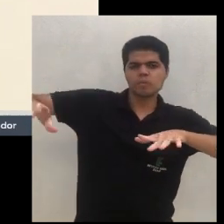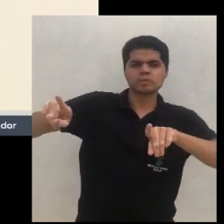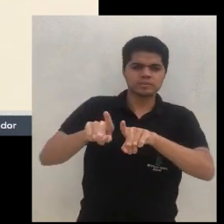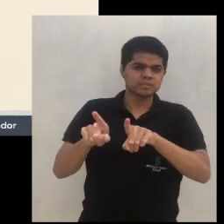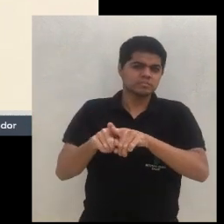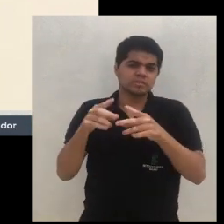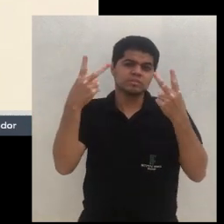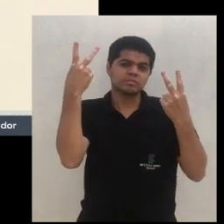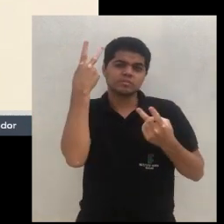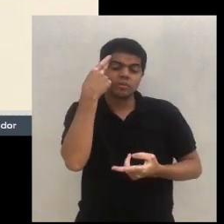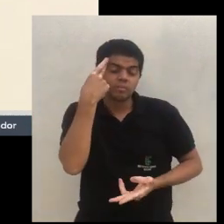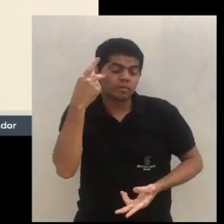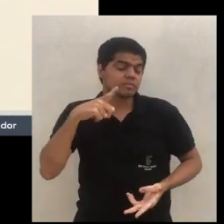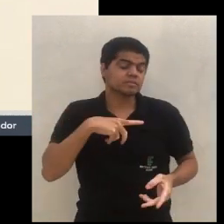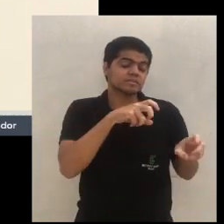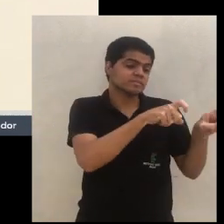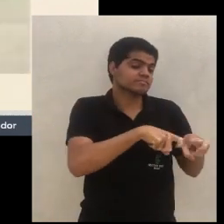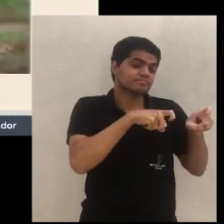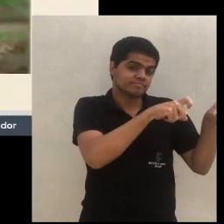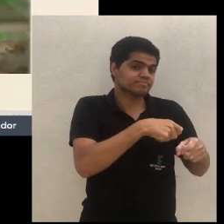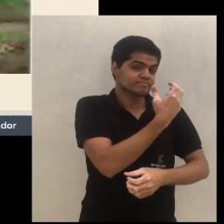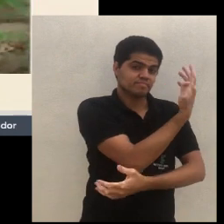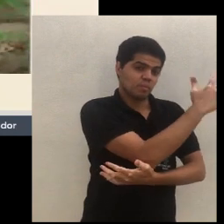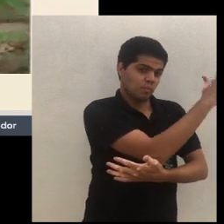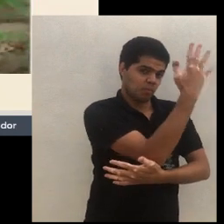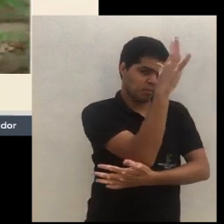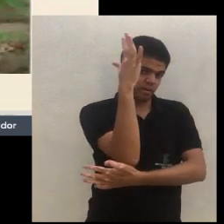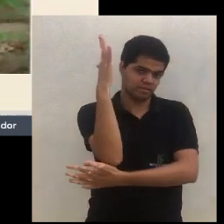muito comum aí nos quintais agroflorestais.